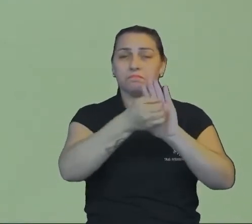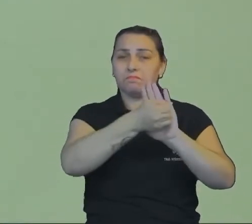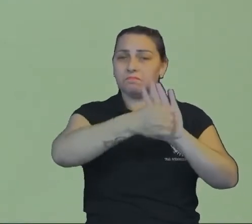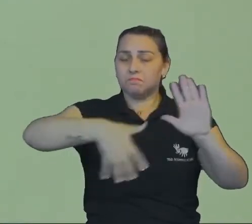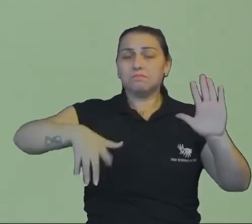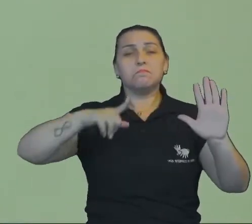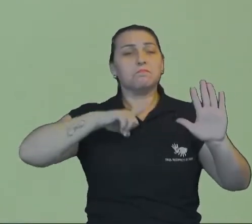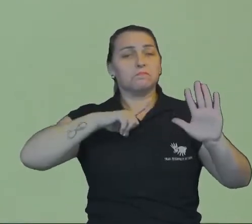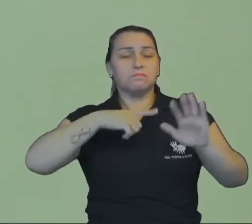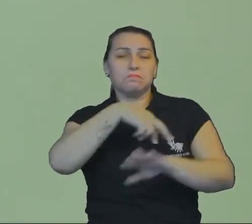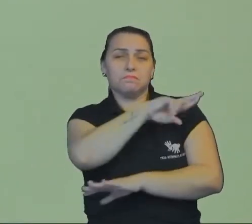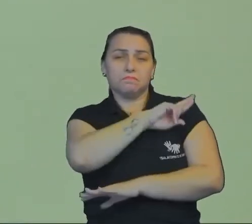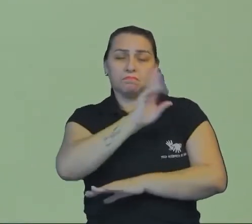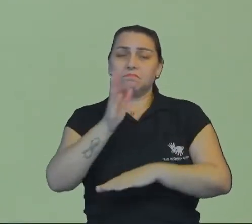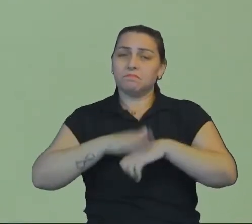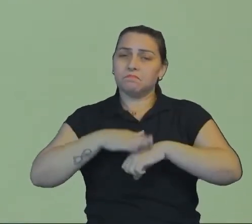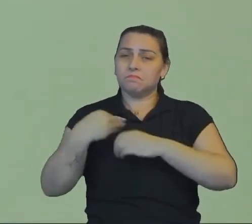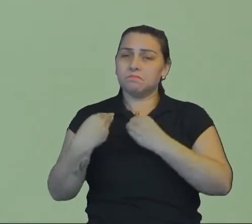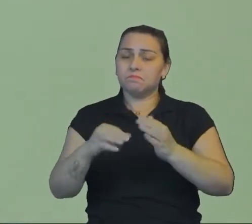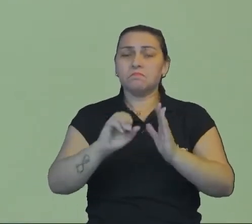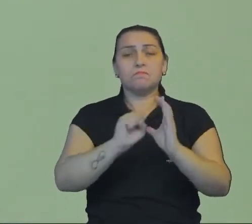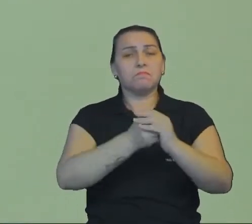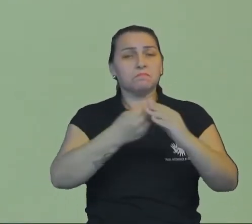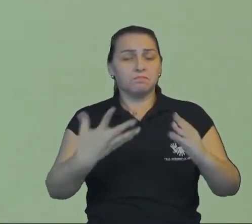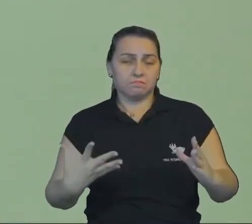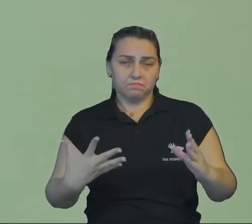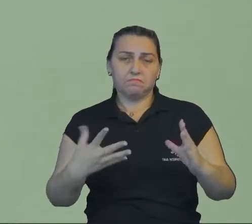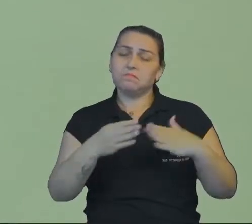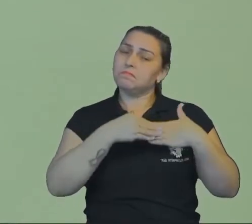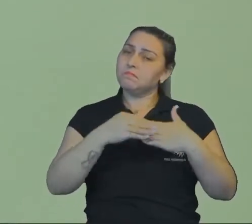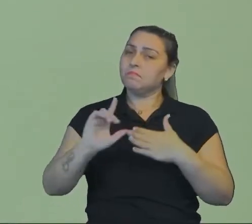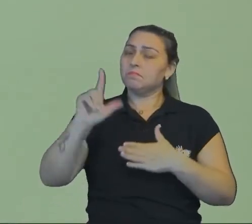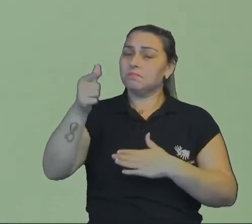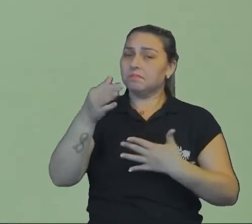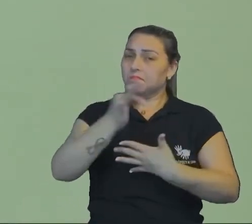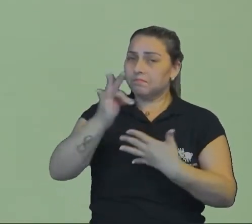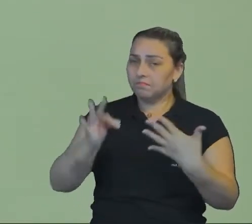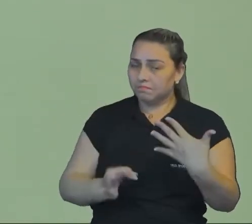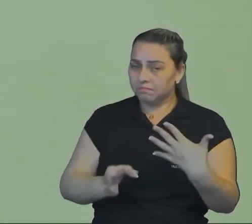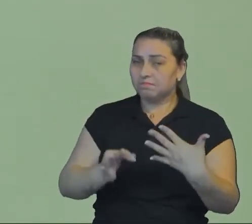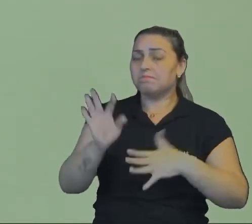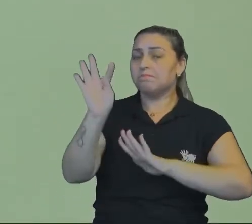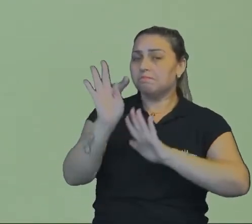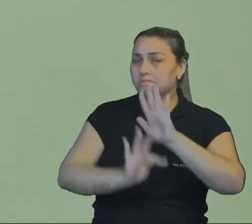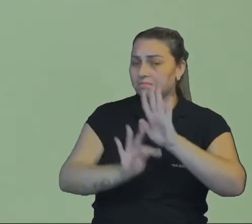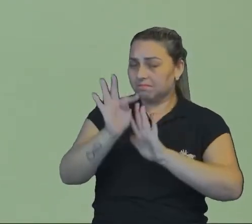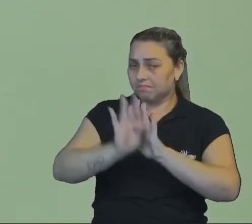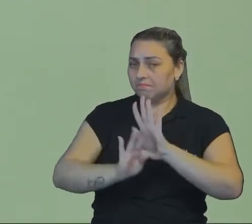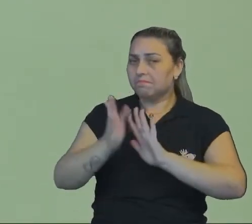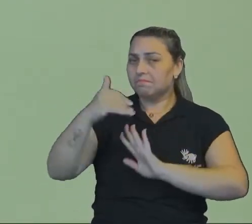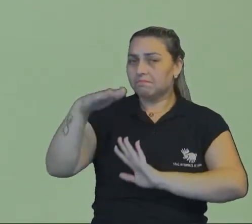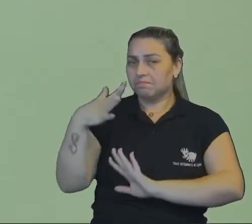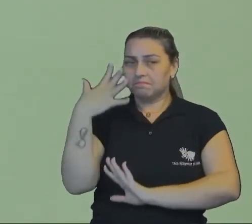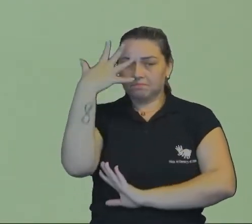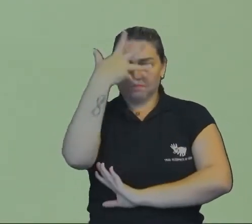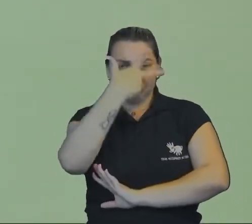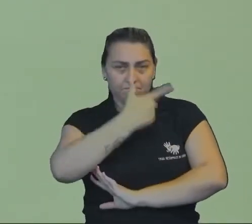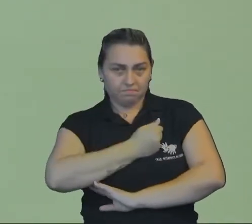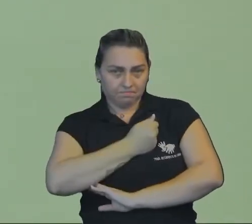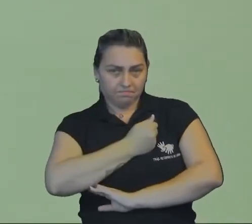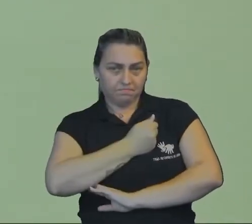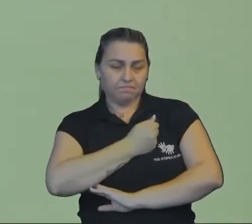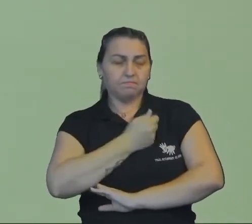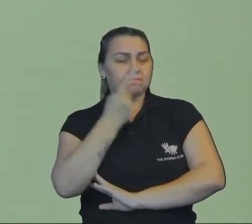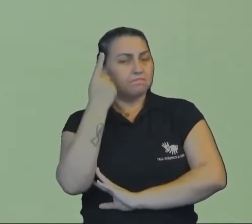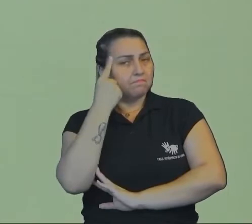papel de dar mais características expressivas, de trazer outros elementos para tornar o texto em si mais agradável, mais